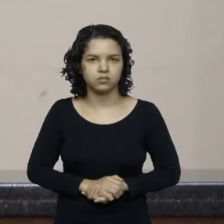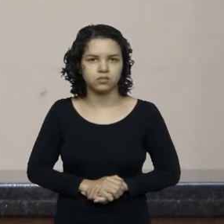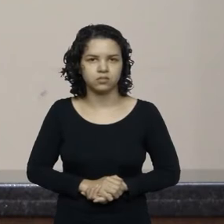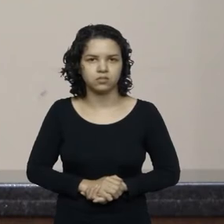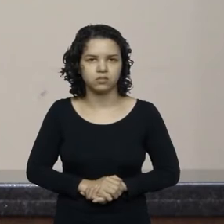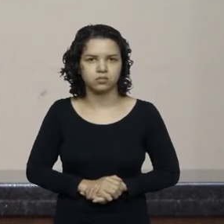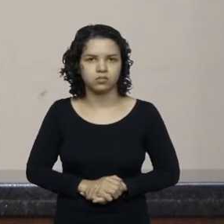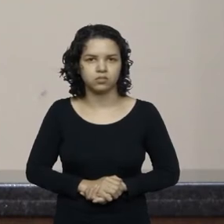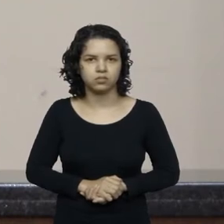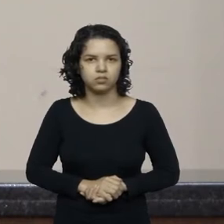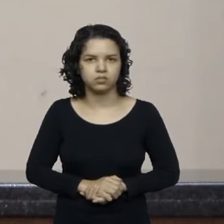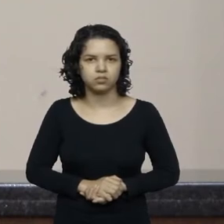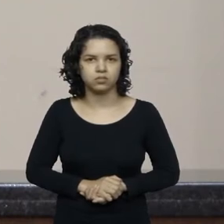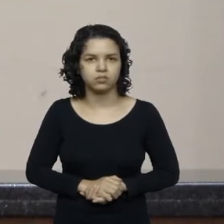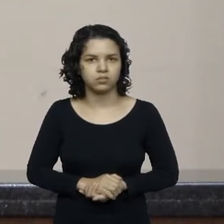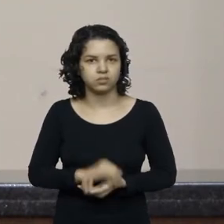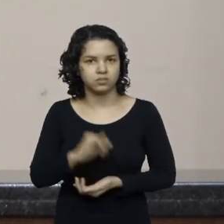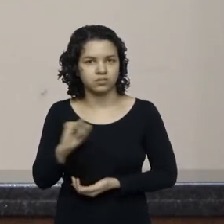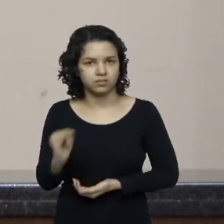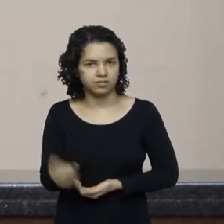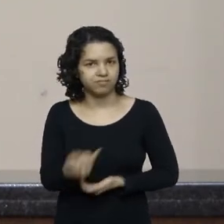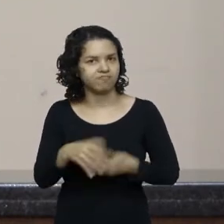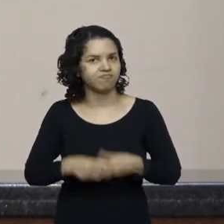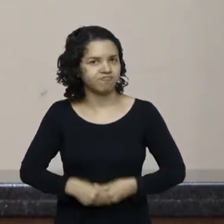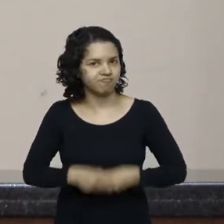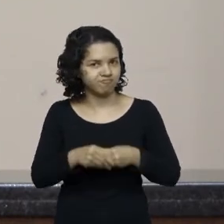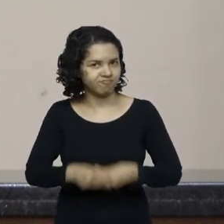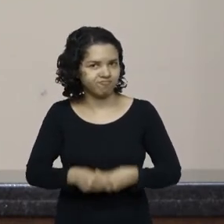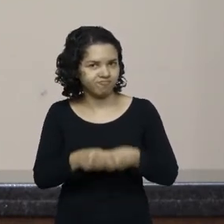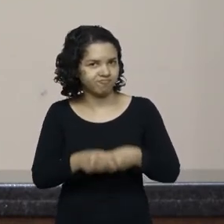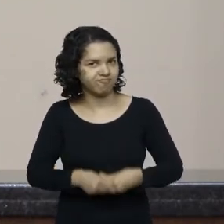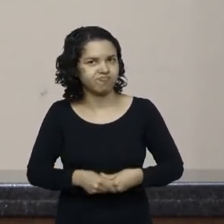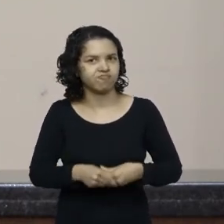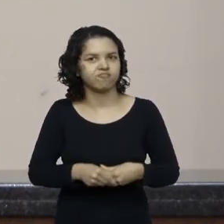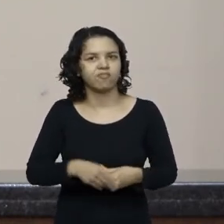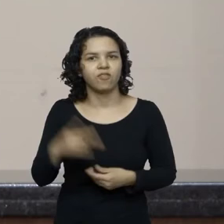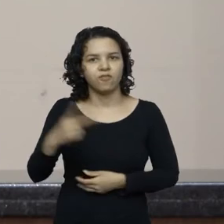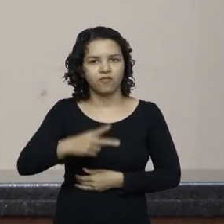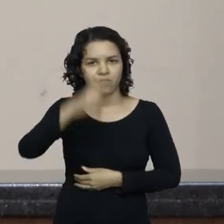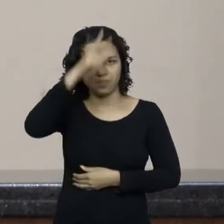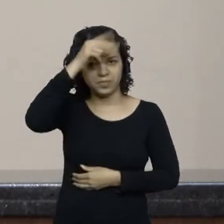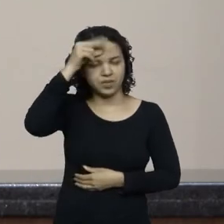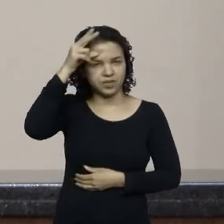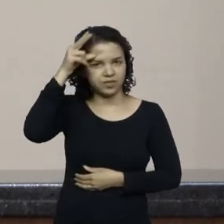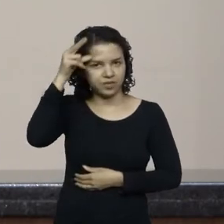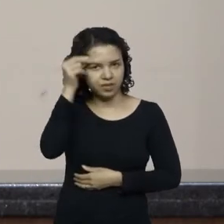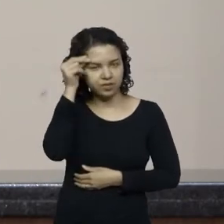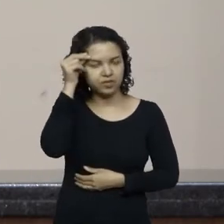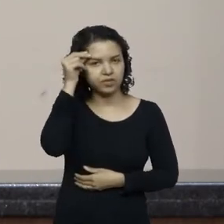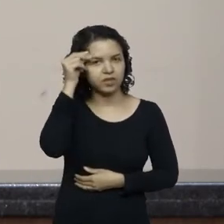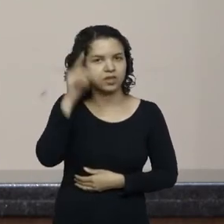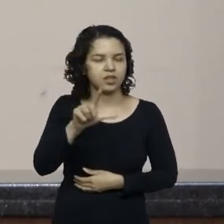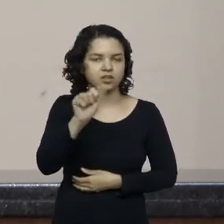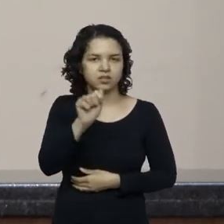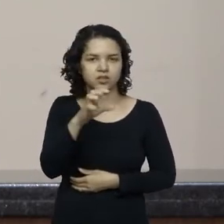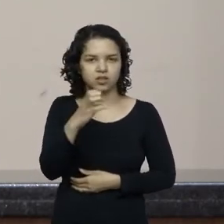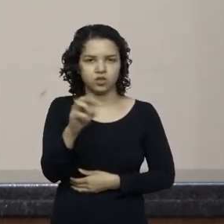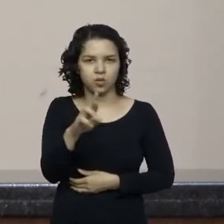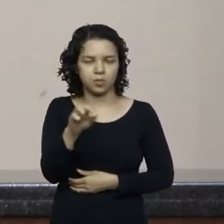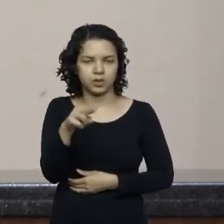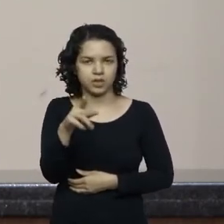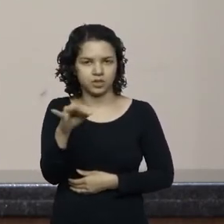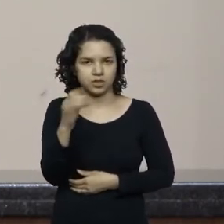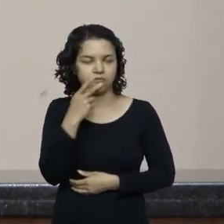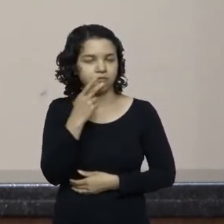queria aproveitar para saudar a vice-prefeita de Lacerdópolis o líder Rita